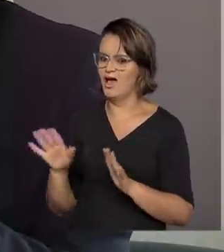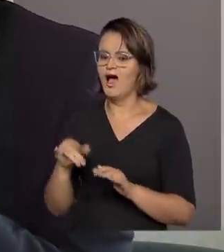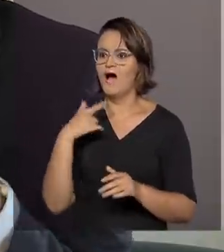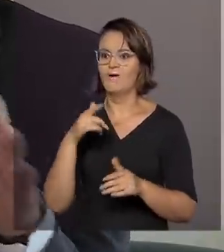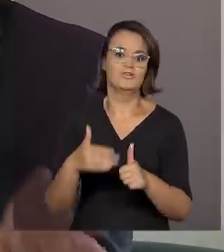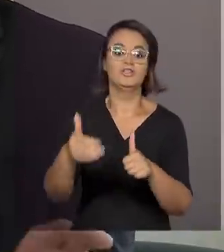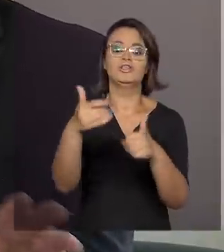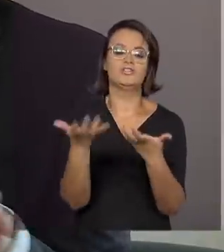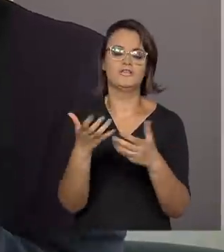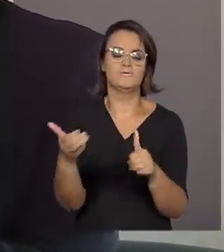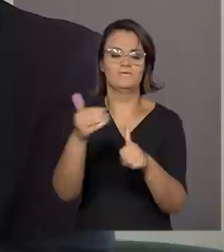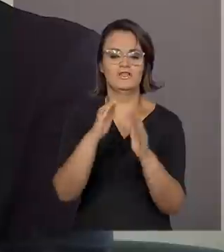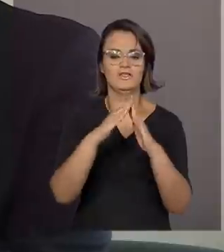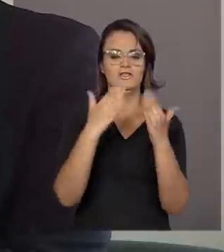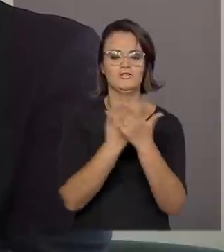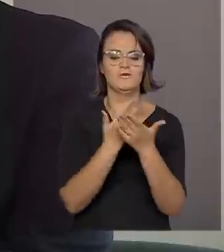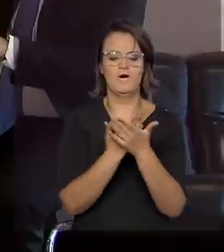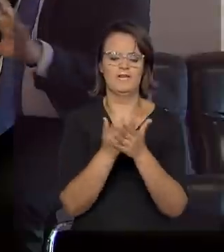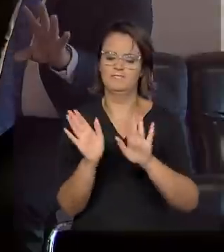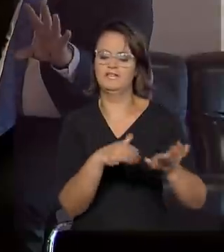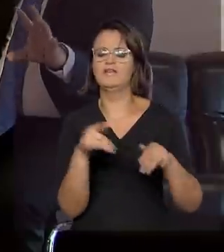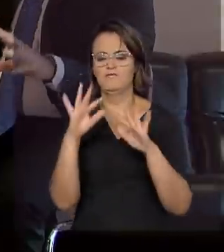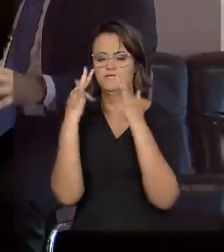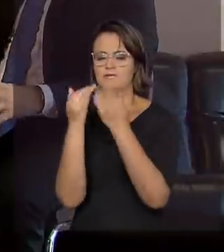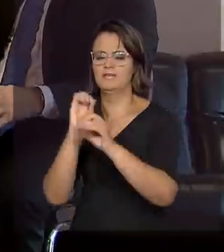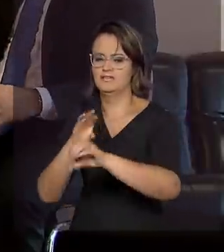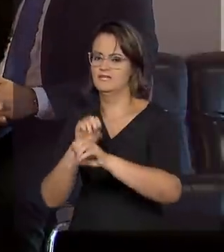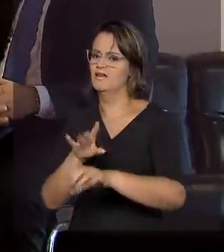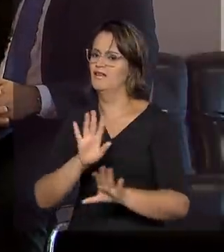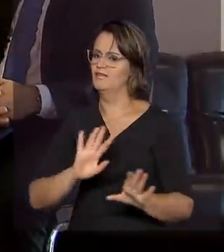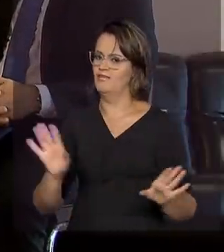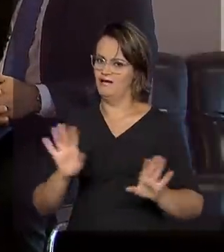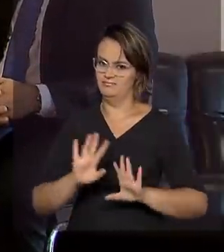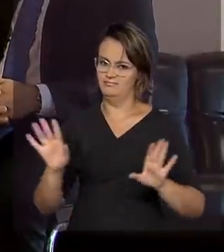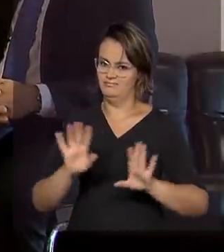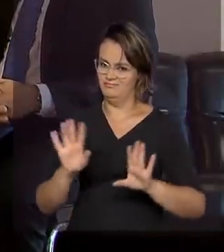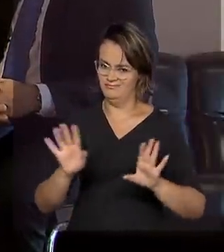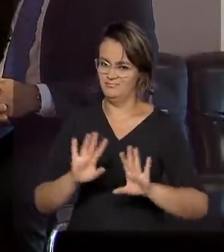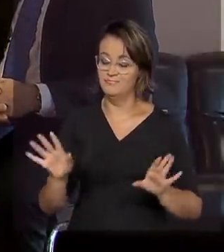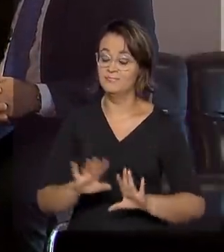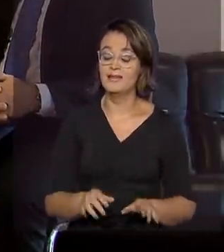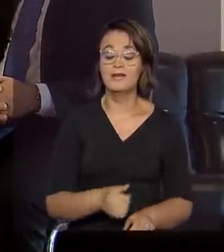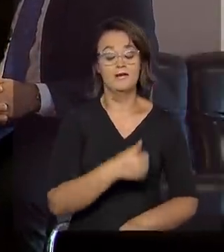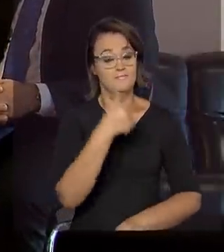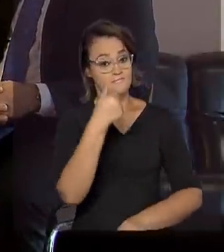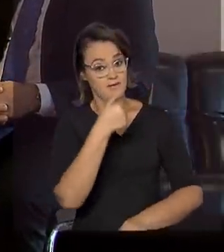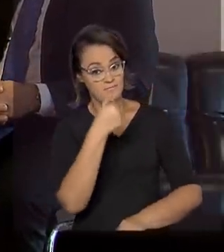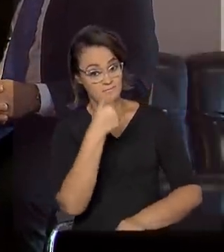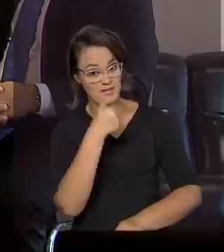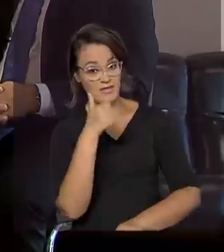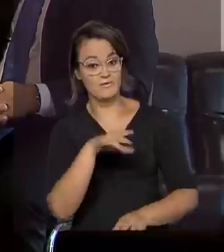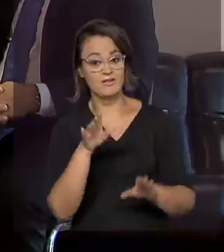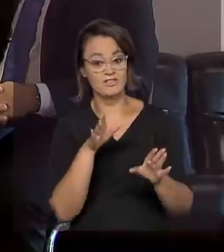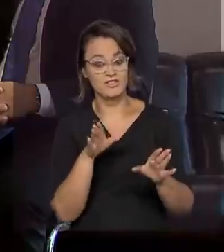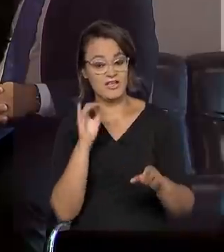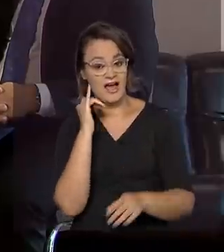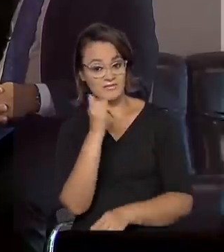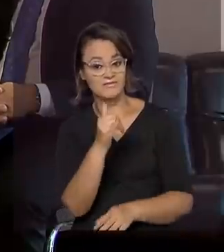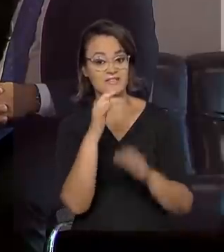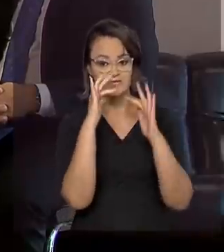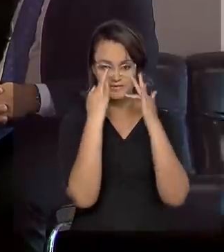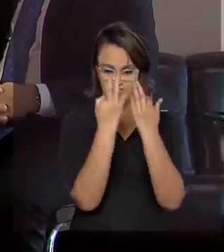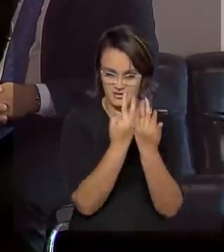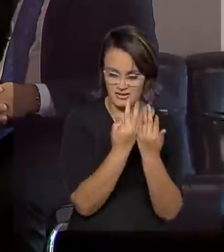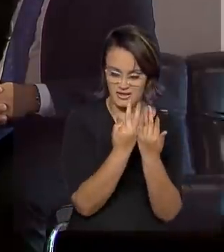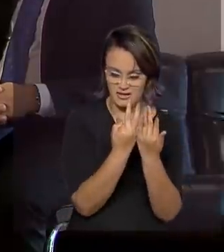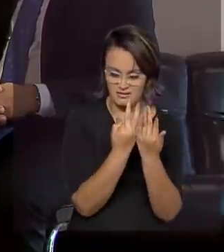substituir as escolas pelas famílias. Também não. Uma coisa é orientação dada pelas famílias, tá certo? Outra coisa